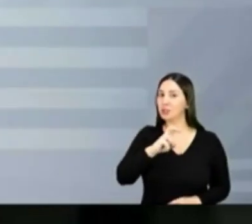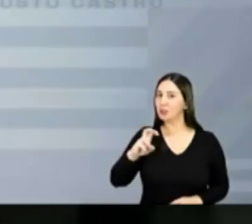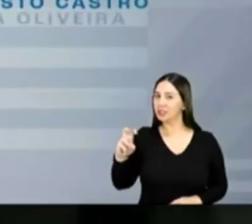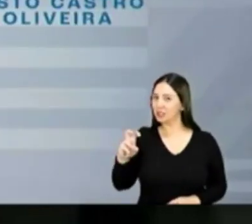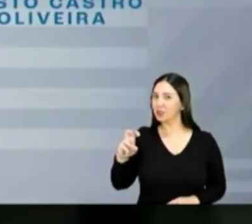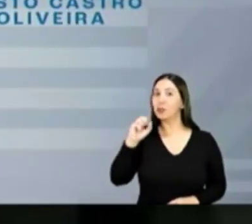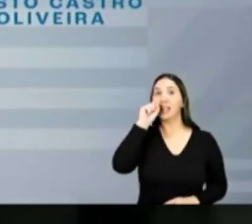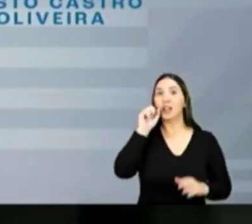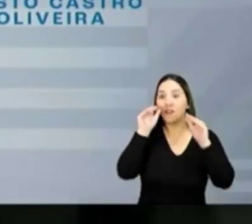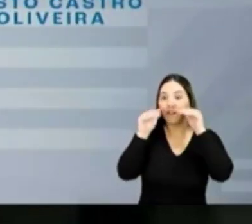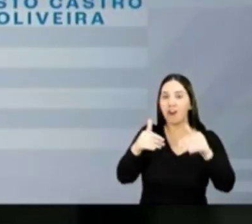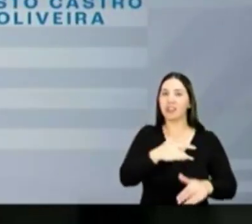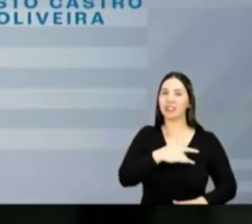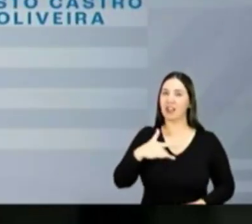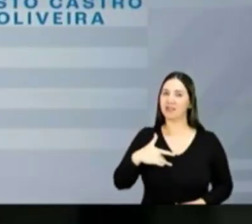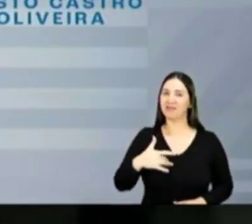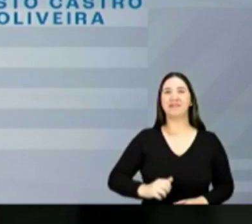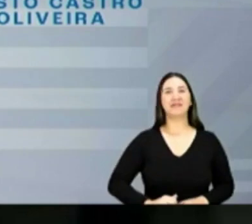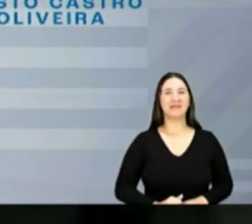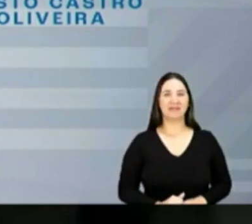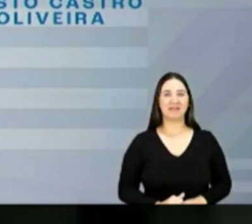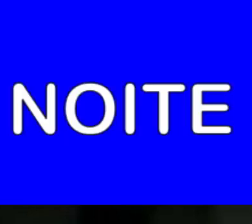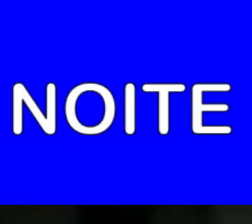O Edson está